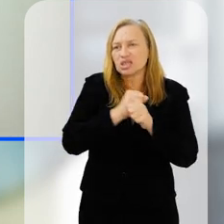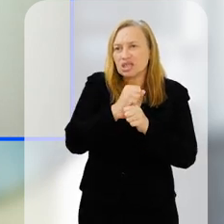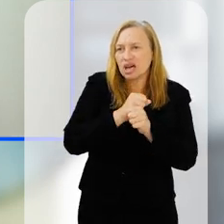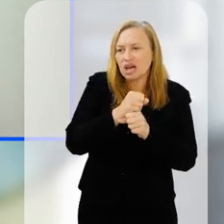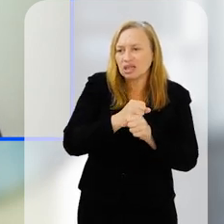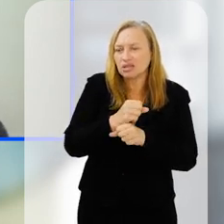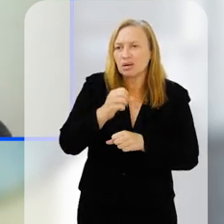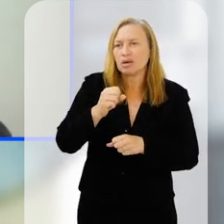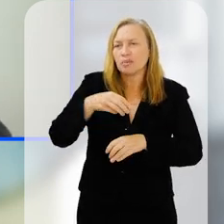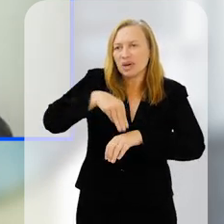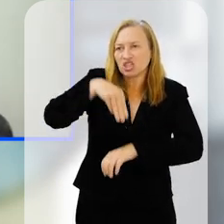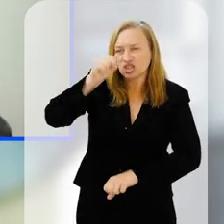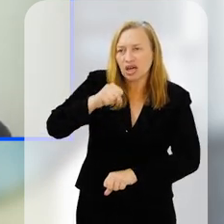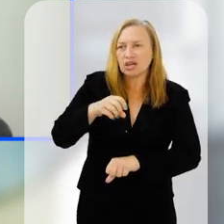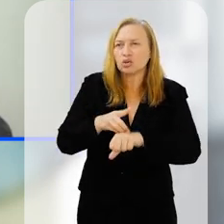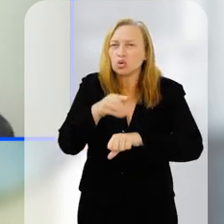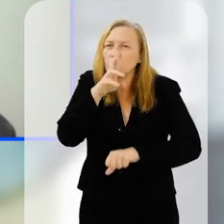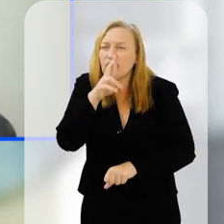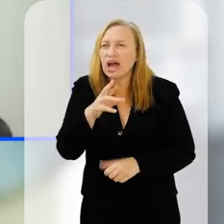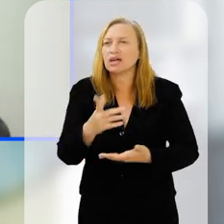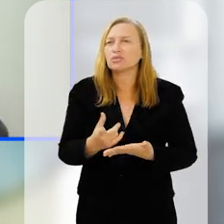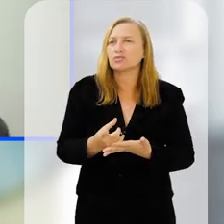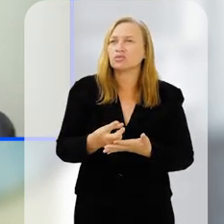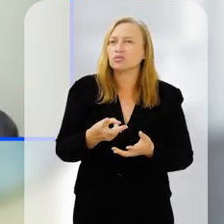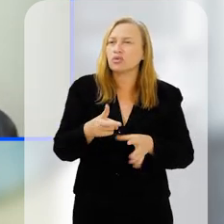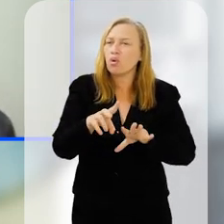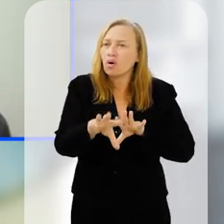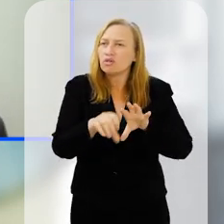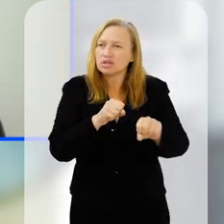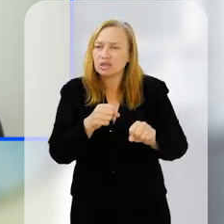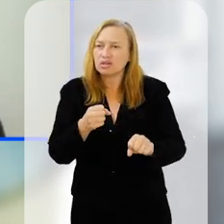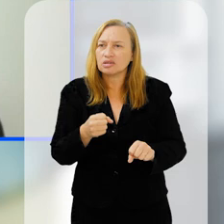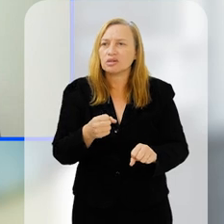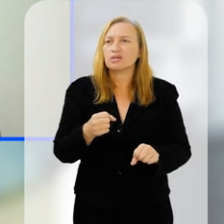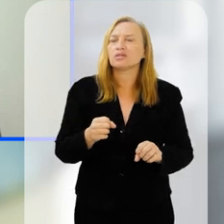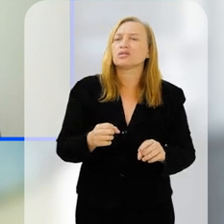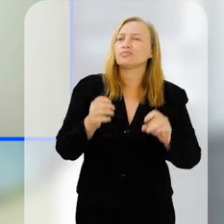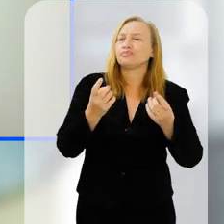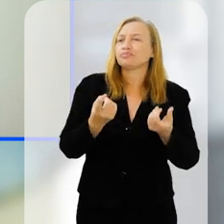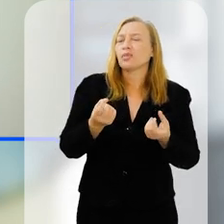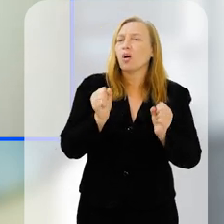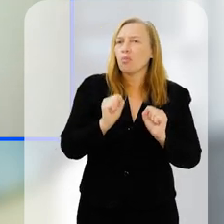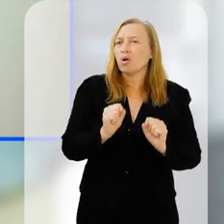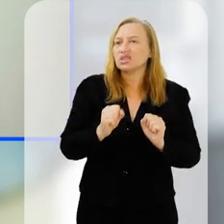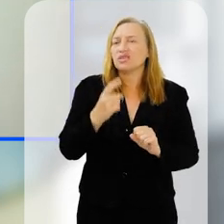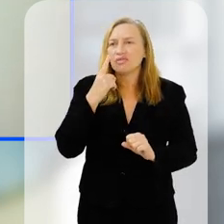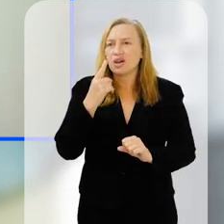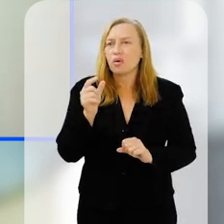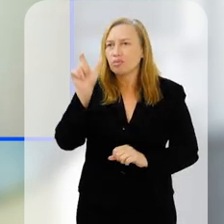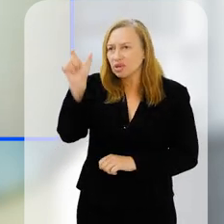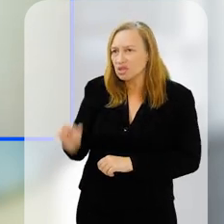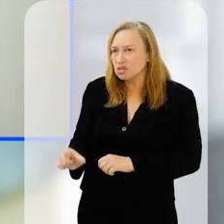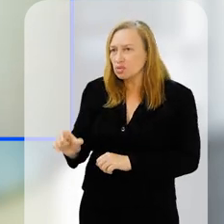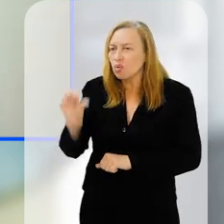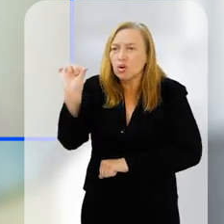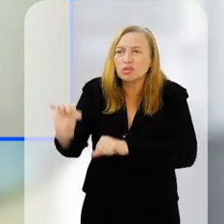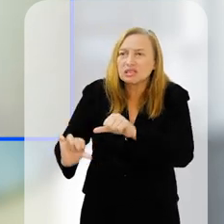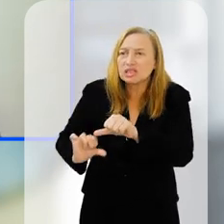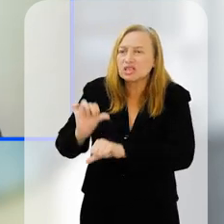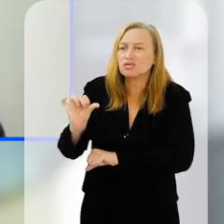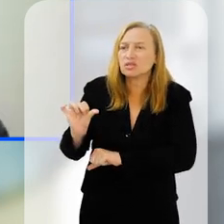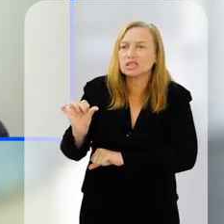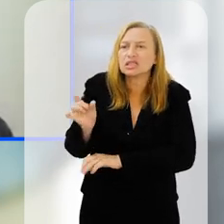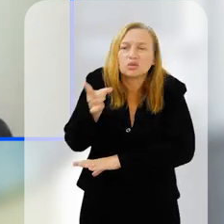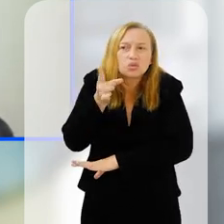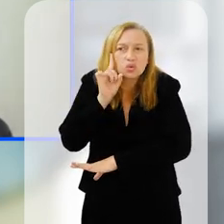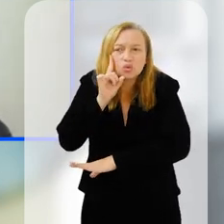doutorado, se a gente pensar numa vida acadêmica até a formação mais especializada que pode existir, a gente está falando de uma pessoa que passou por